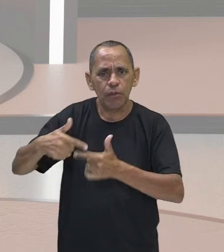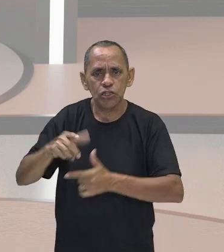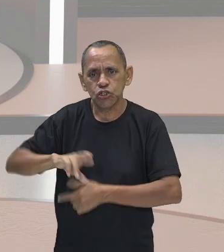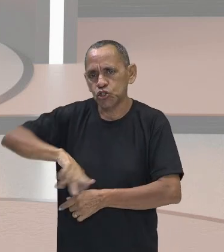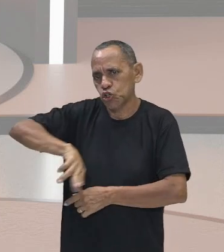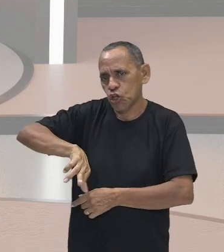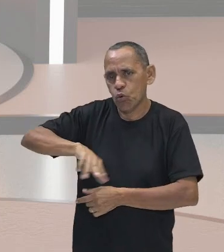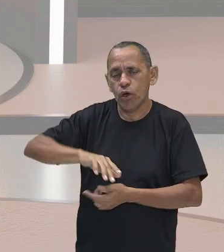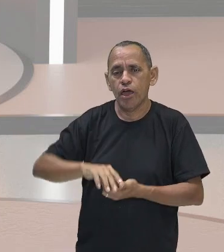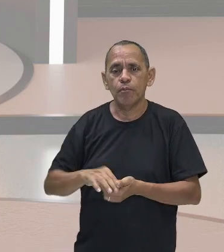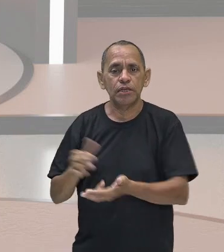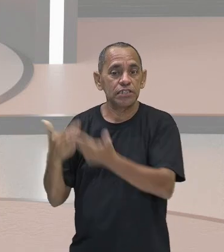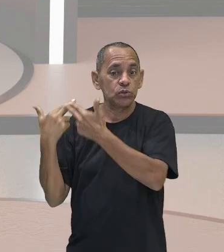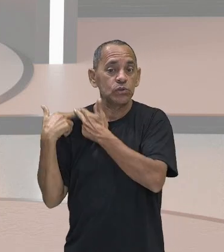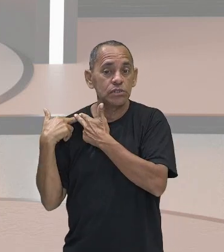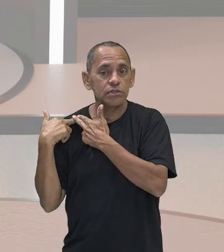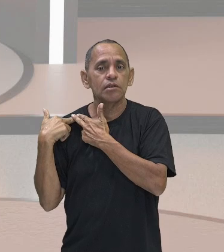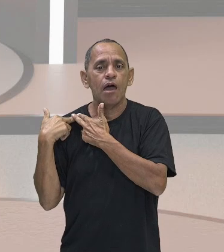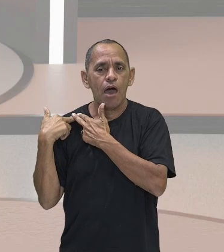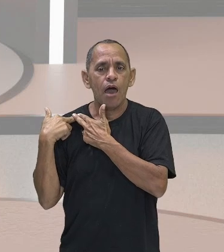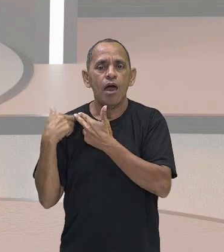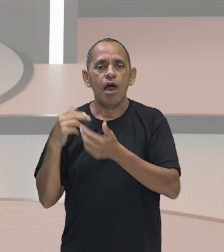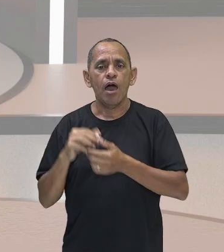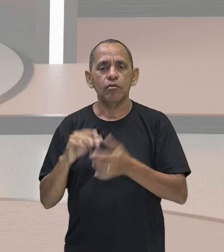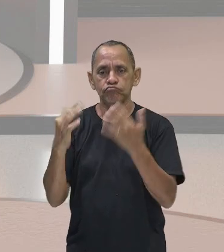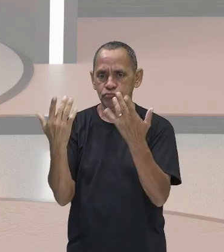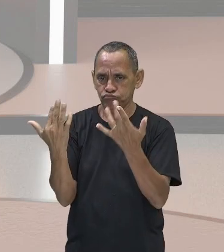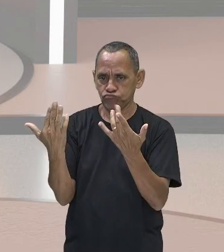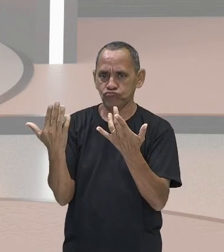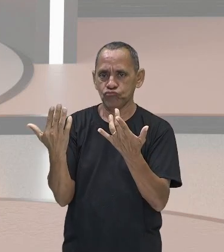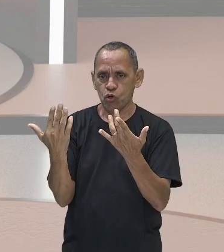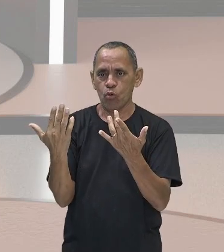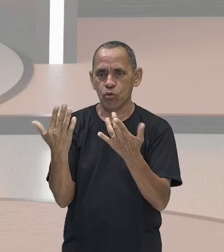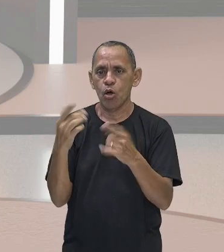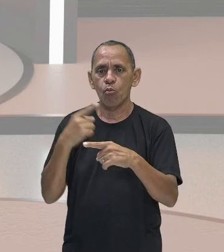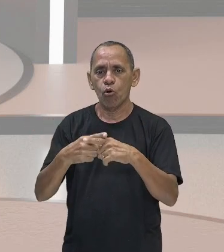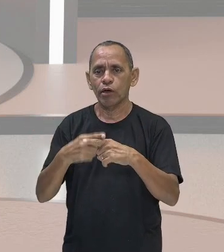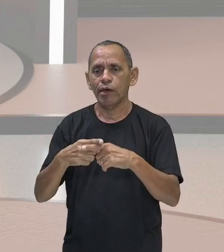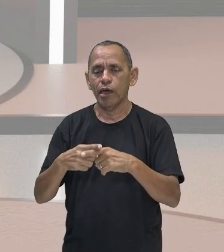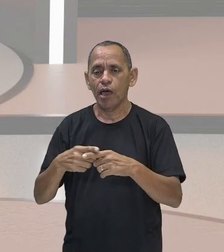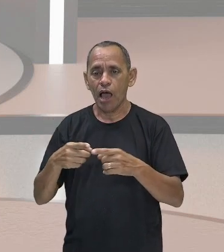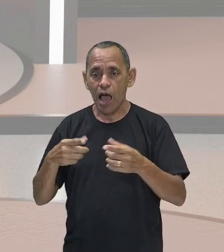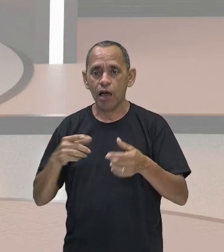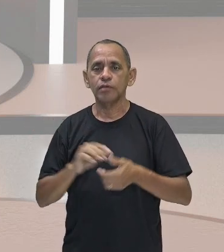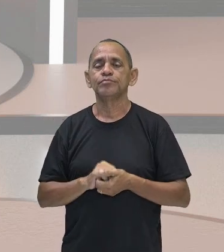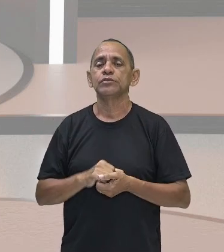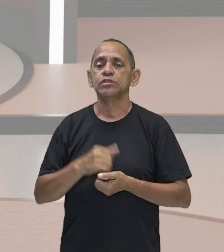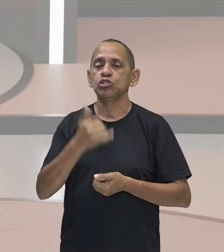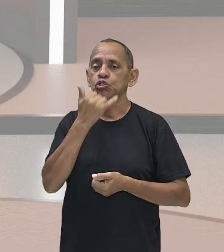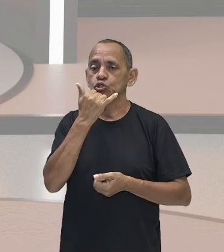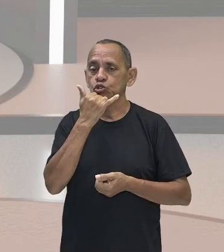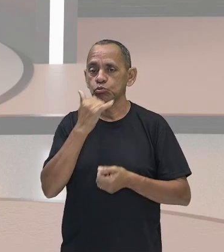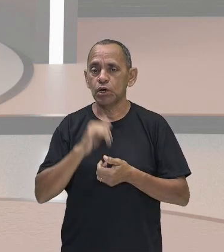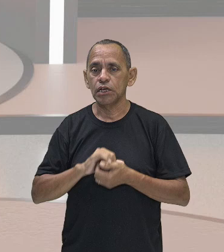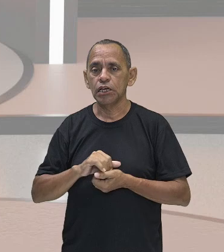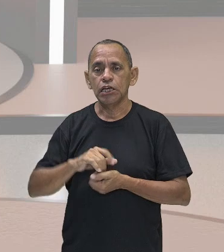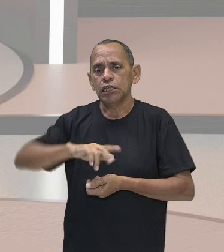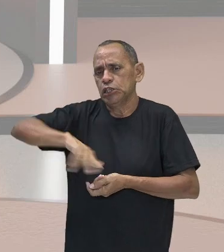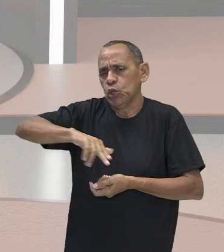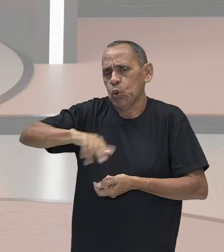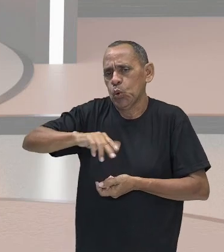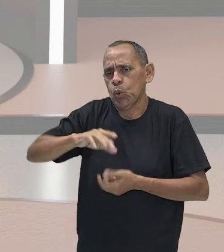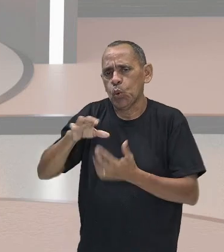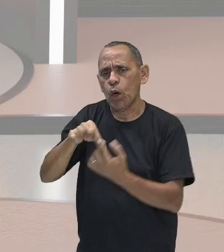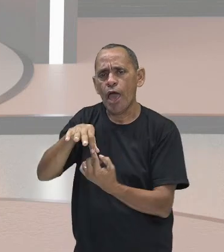mais dono da mão de obra, até porque ele está vendendo, ou melhor, não é mais dono da matéria-prima